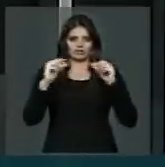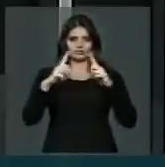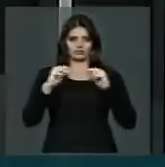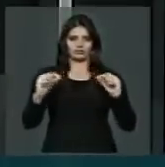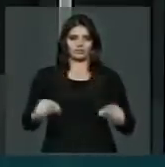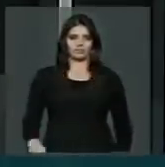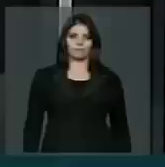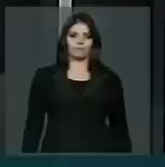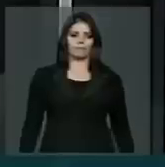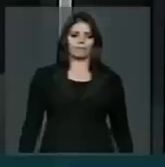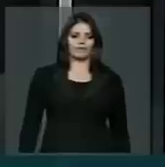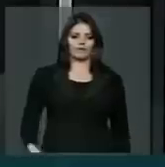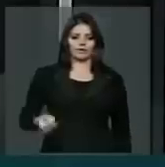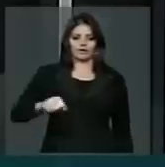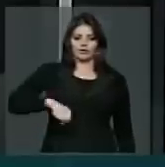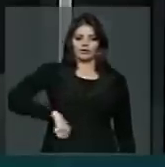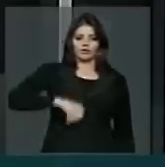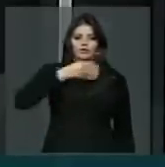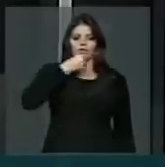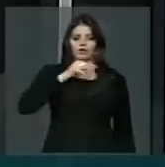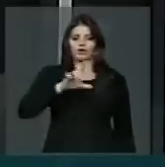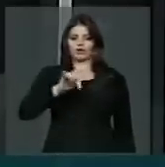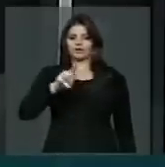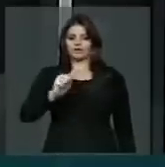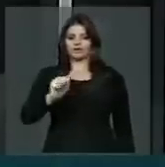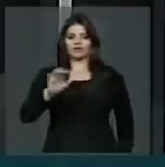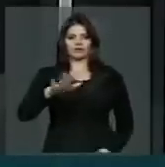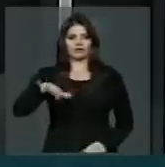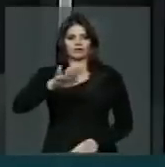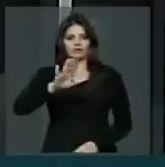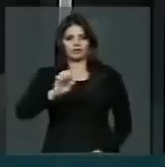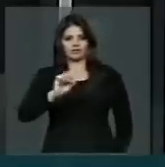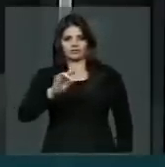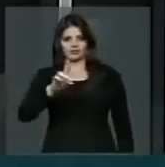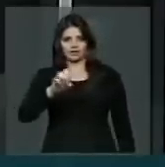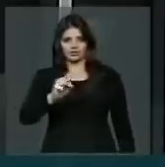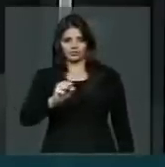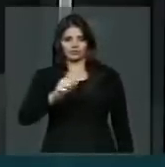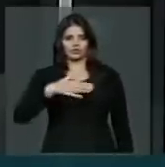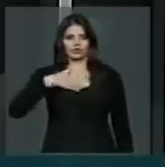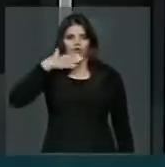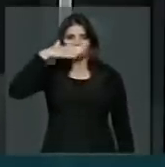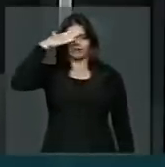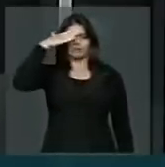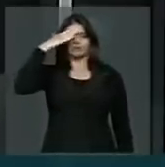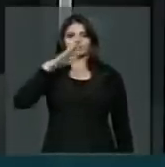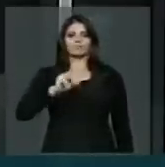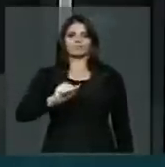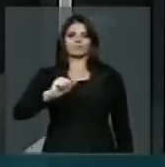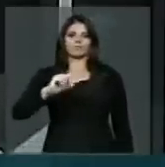do Embaixador da Liga dos Estados Árabes, Bachar Yáguia.